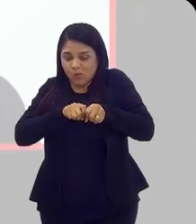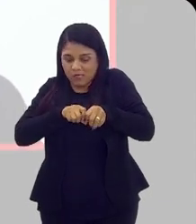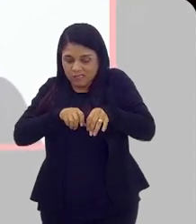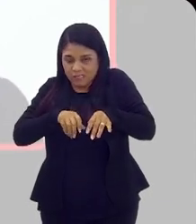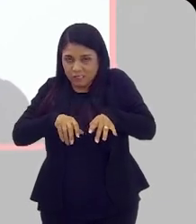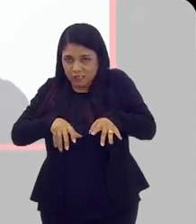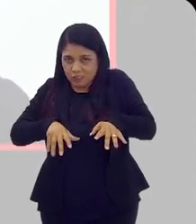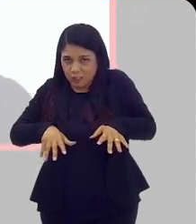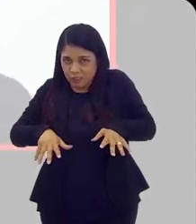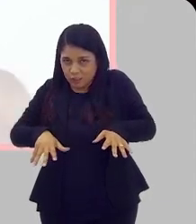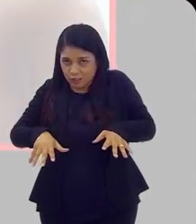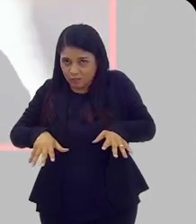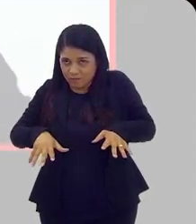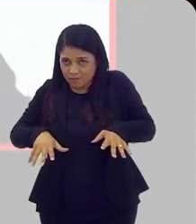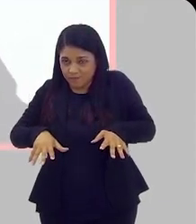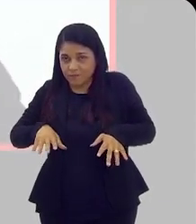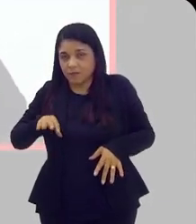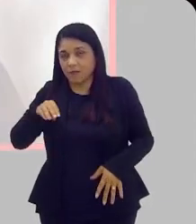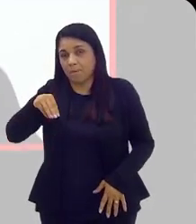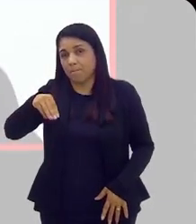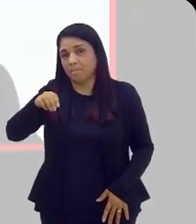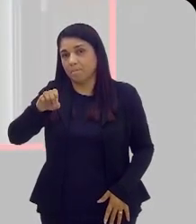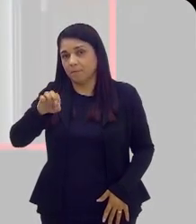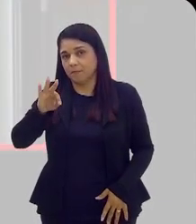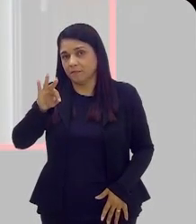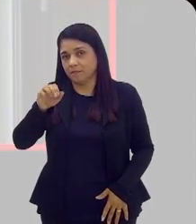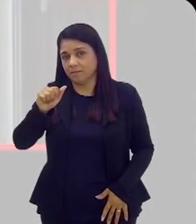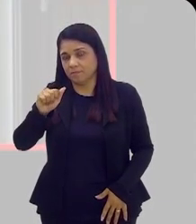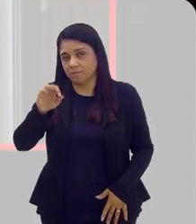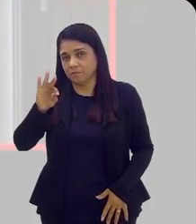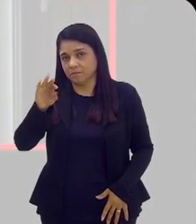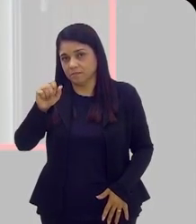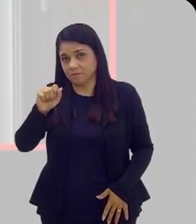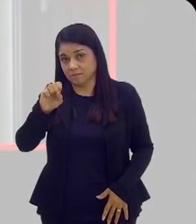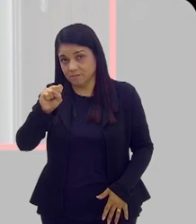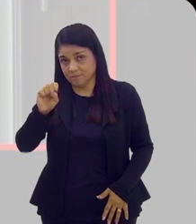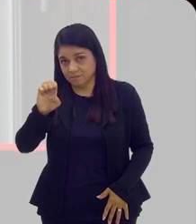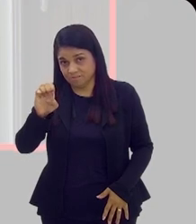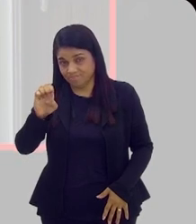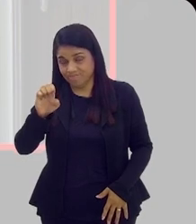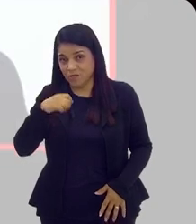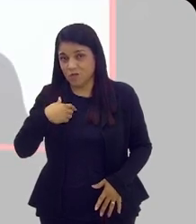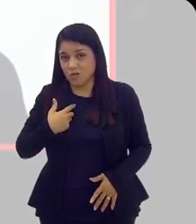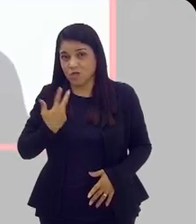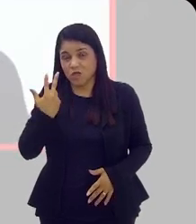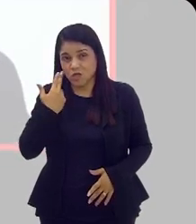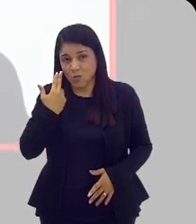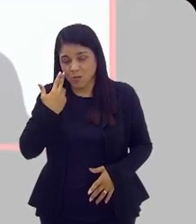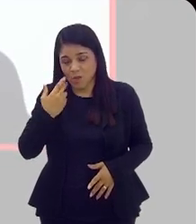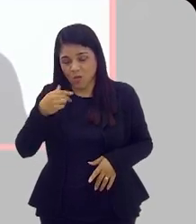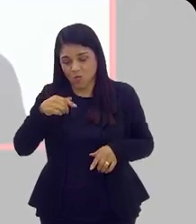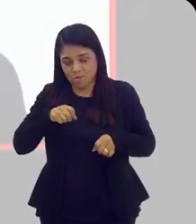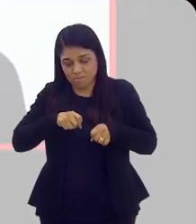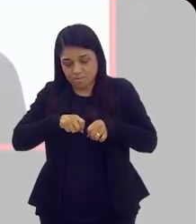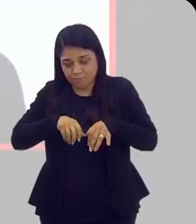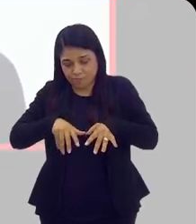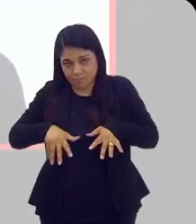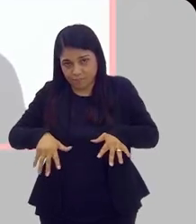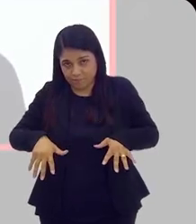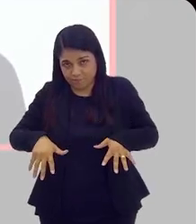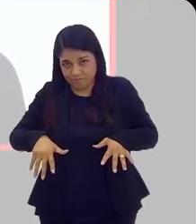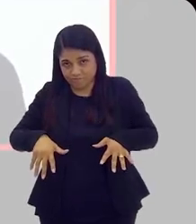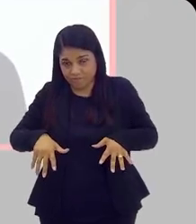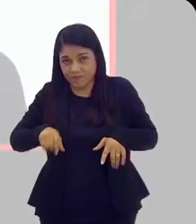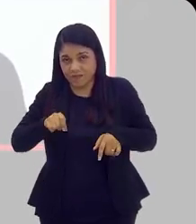próstata, ou ele pode espalhar para outros lugares, que o que a gente chama de metástase, né? E o sítio mais comum de metástase